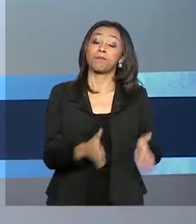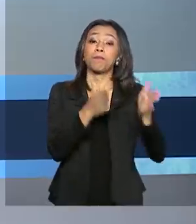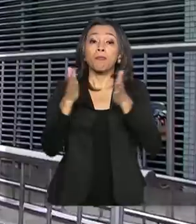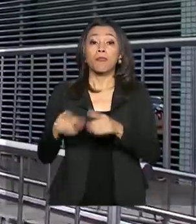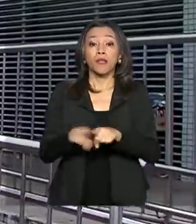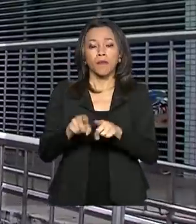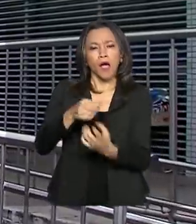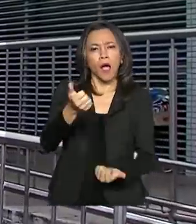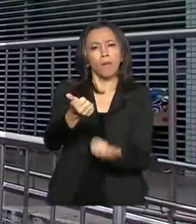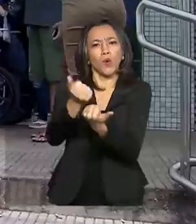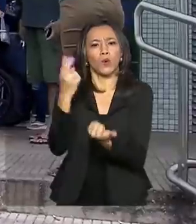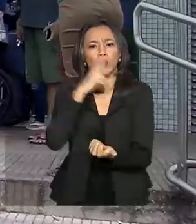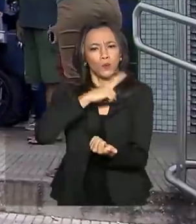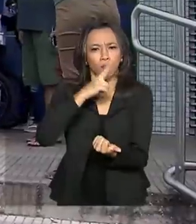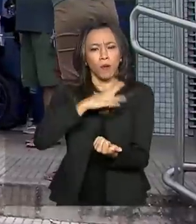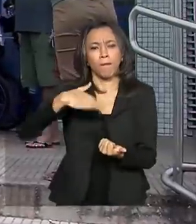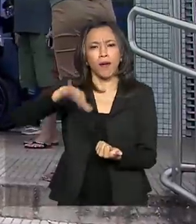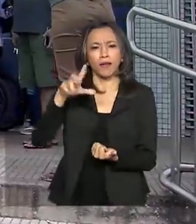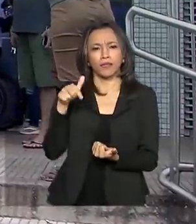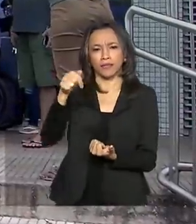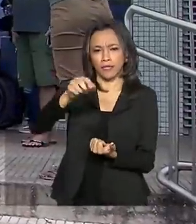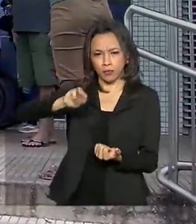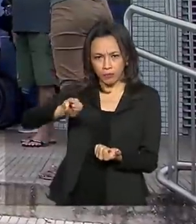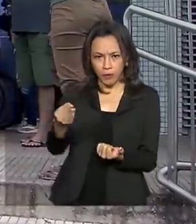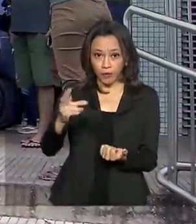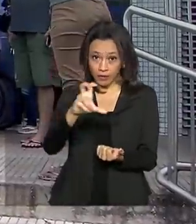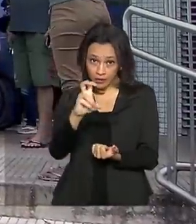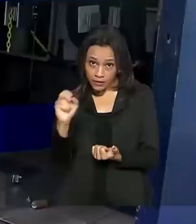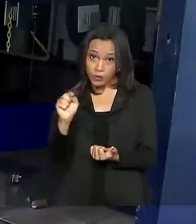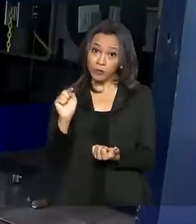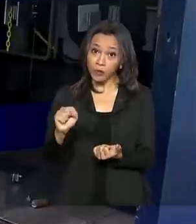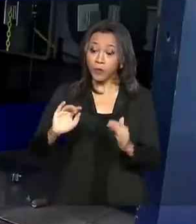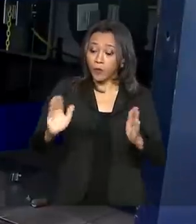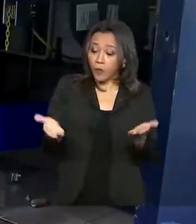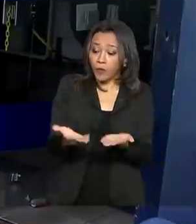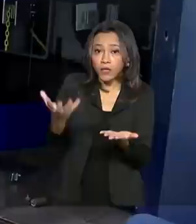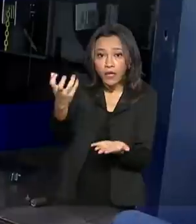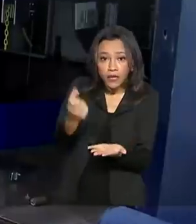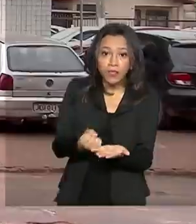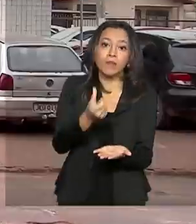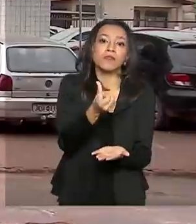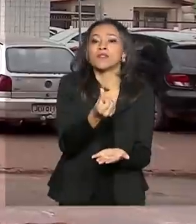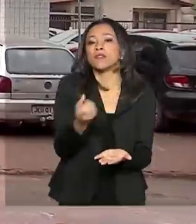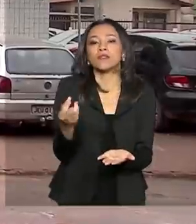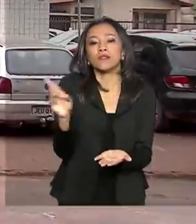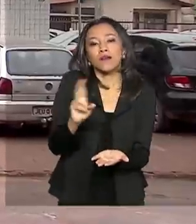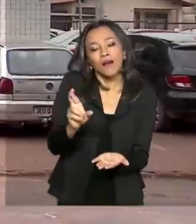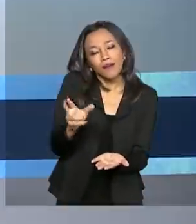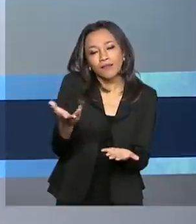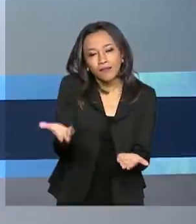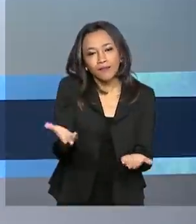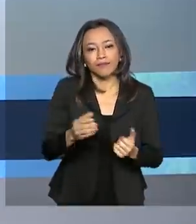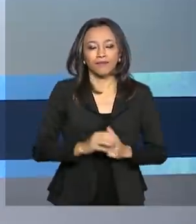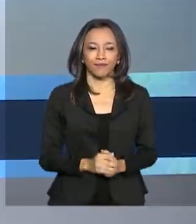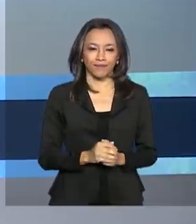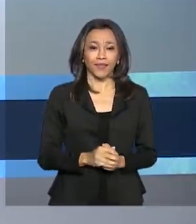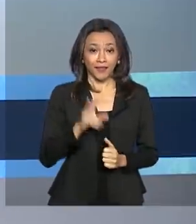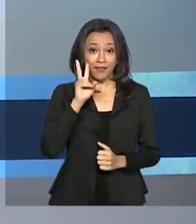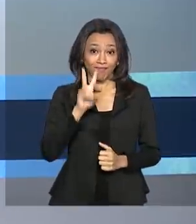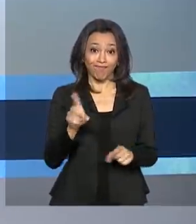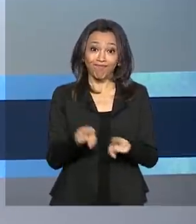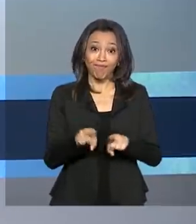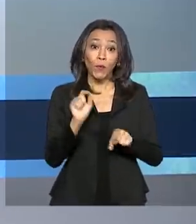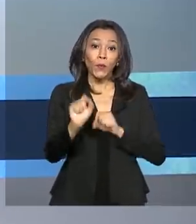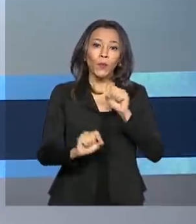emergencial. Mais de 7 milhões e meio de pessoas recebem hoje os 600 reais do benefício. E veja